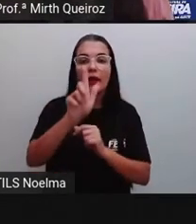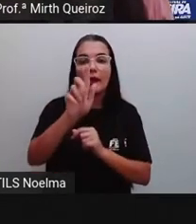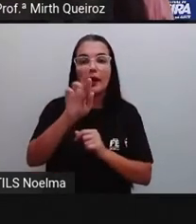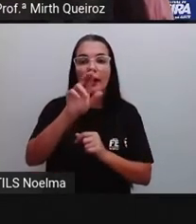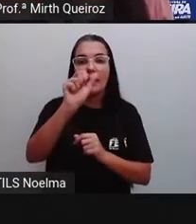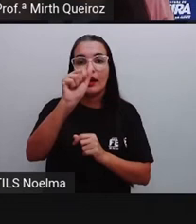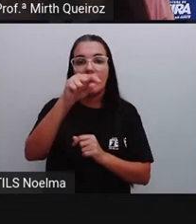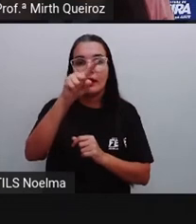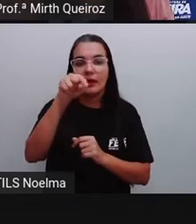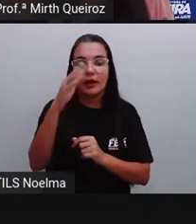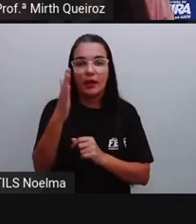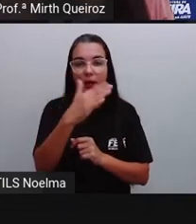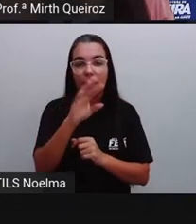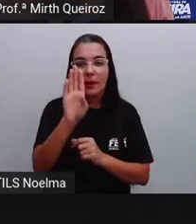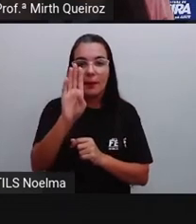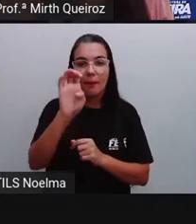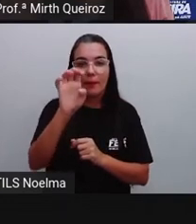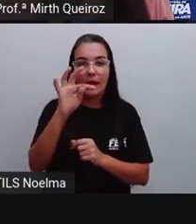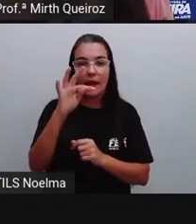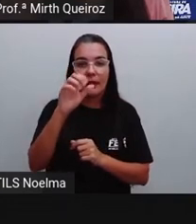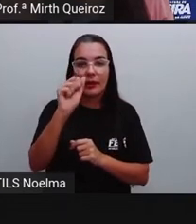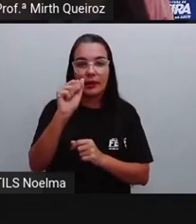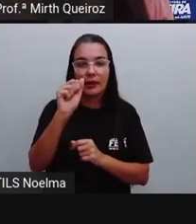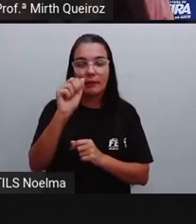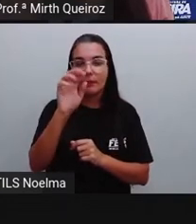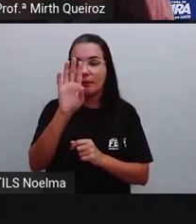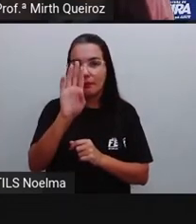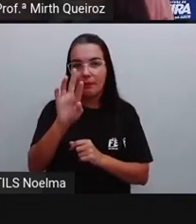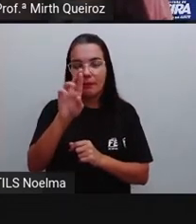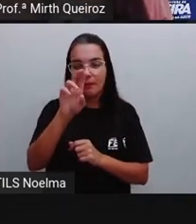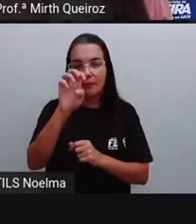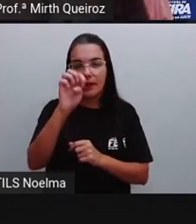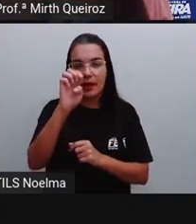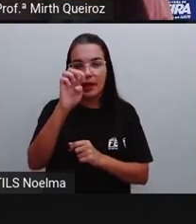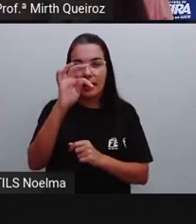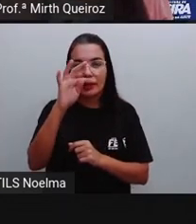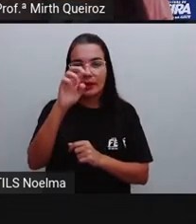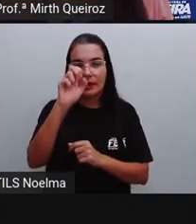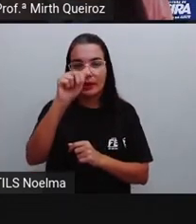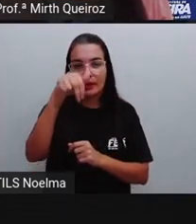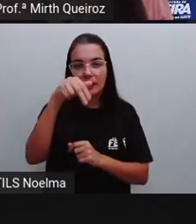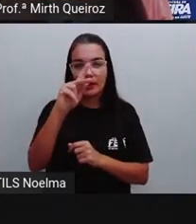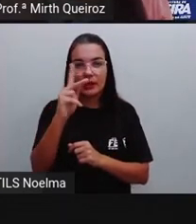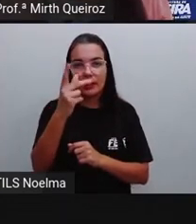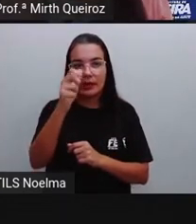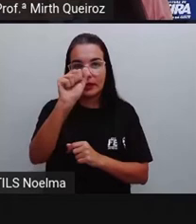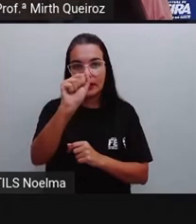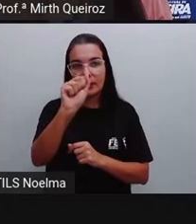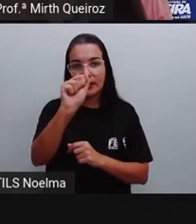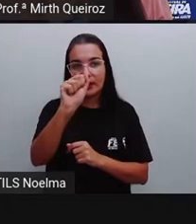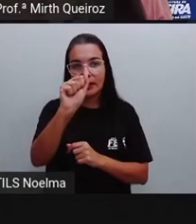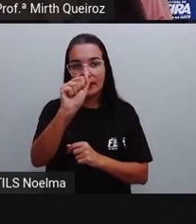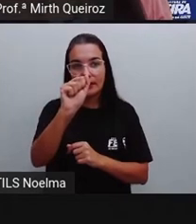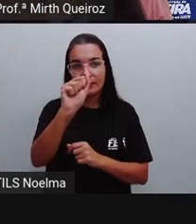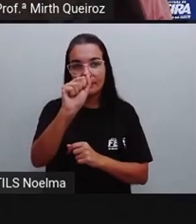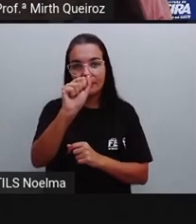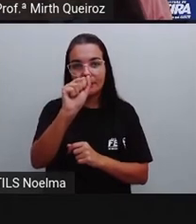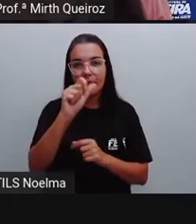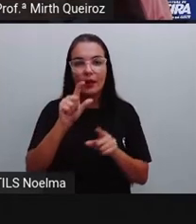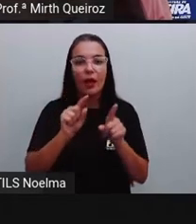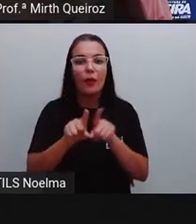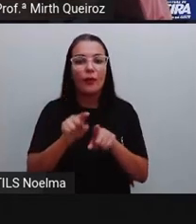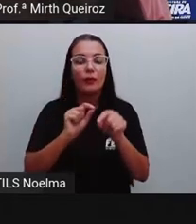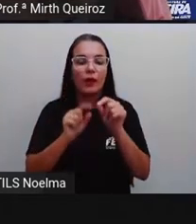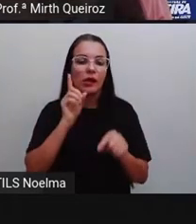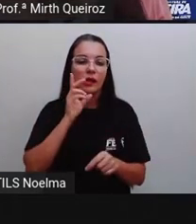primeiro lugar está o Brasil com 5,4 e em último lugar a Grã-Bretanha, né? A Grã-Bretanha que